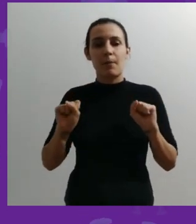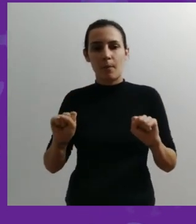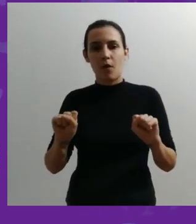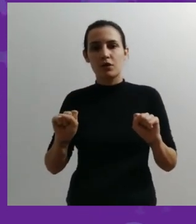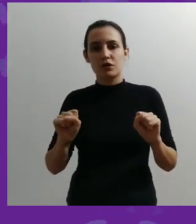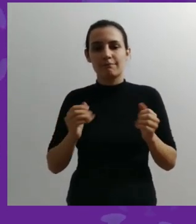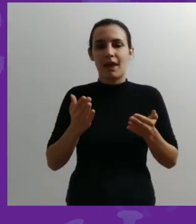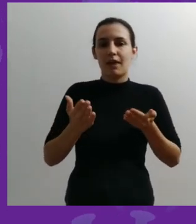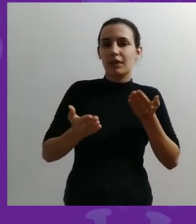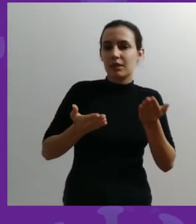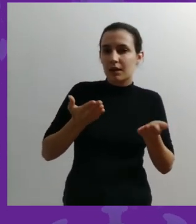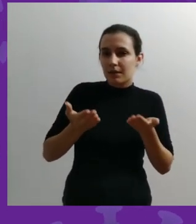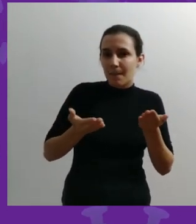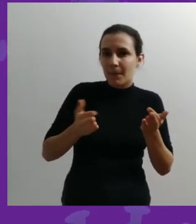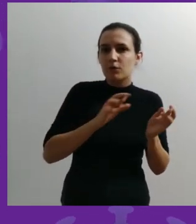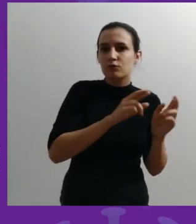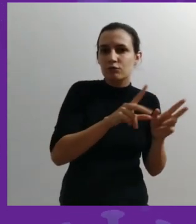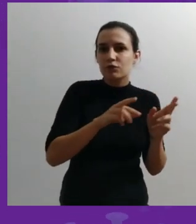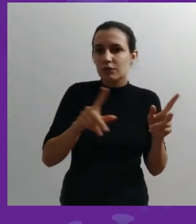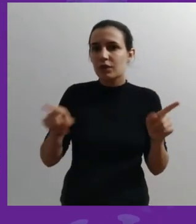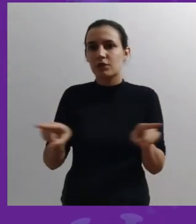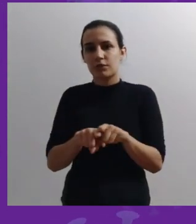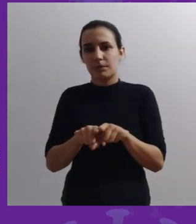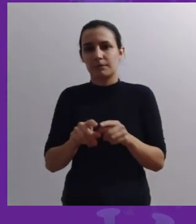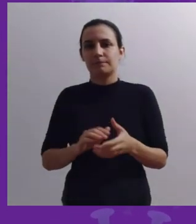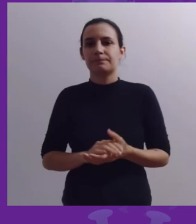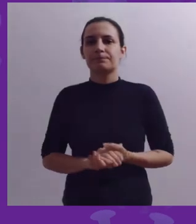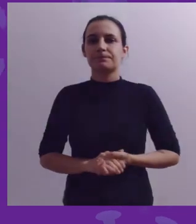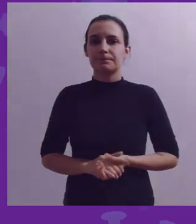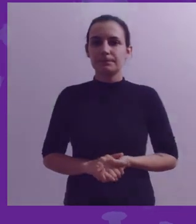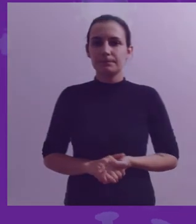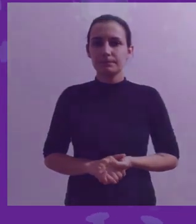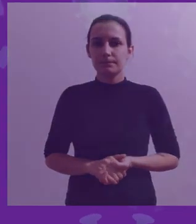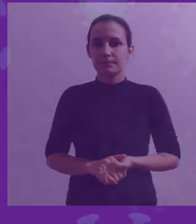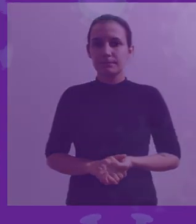pode demandar algumas diferenças de abordagem terapêutica.